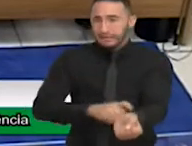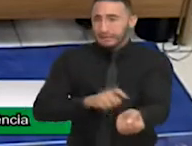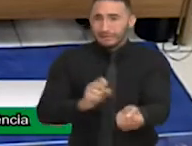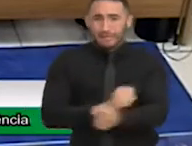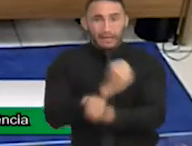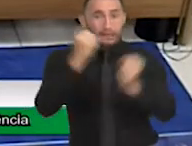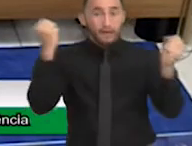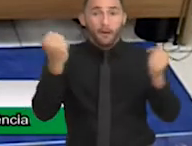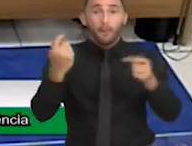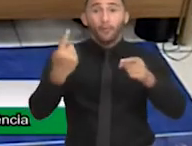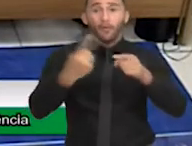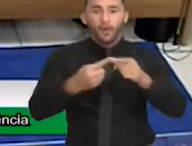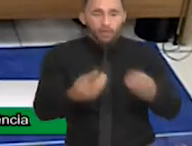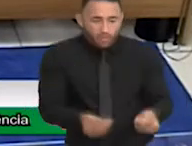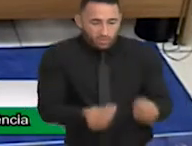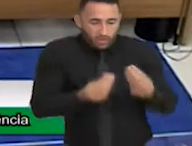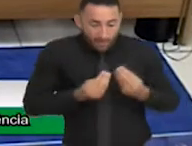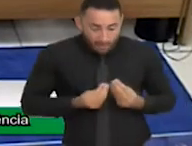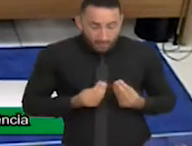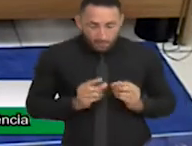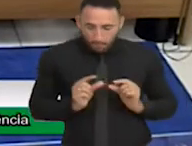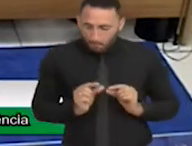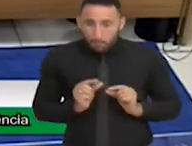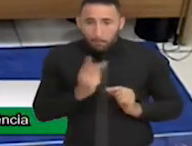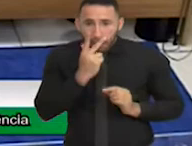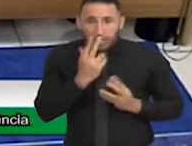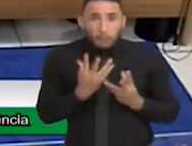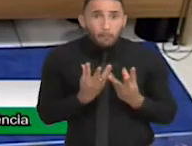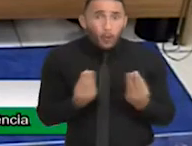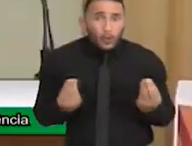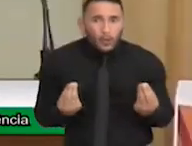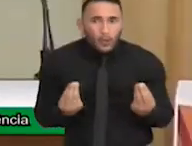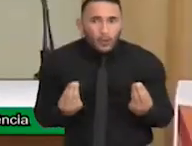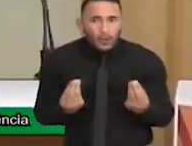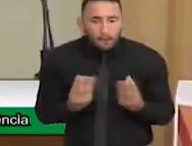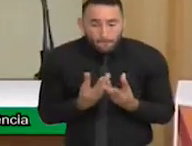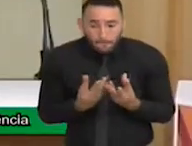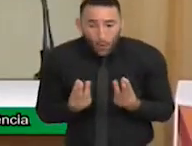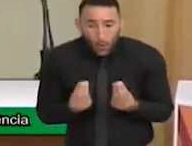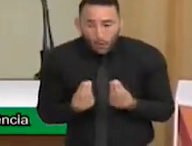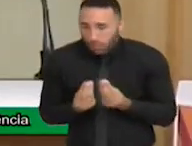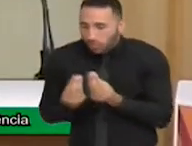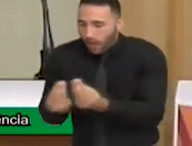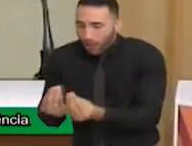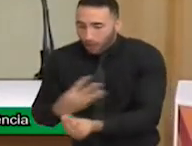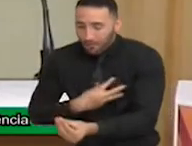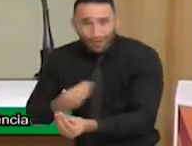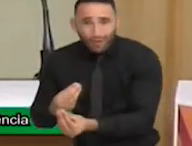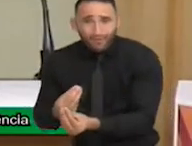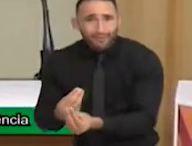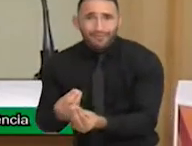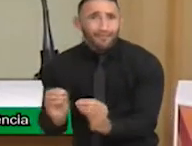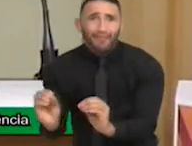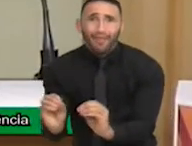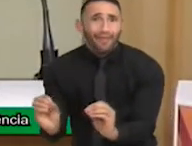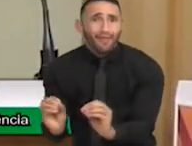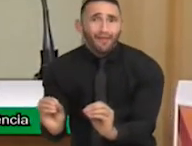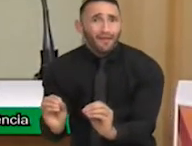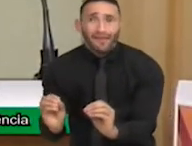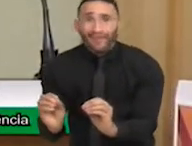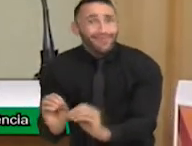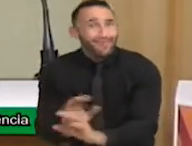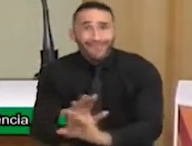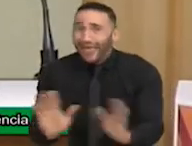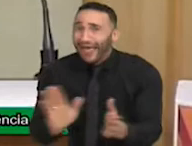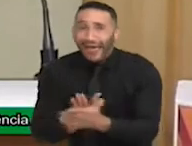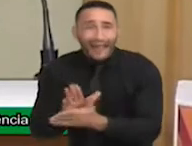o pouco que me dão acham muito. E esse muito para os meus filhos é nada, absolutamente